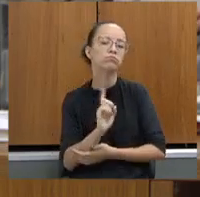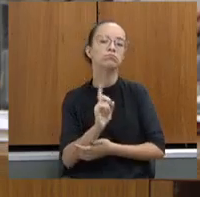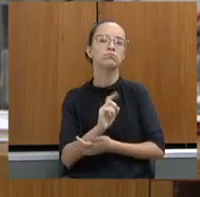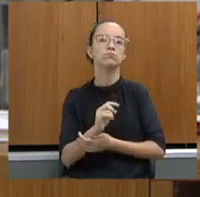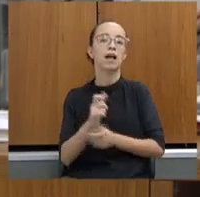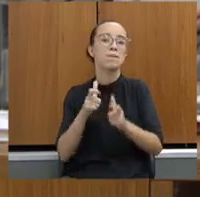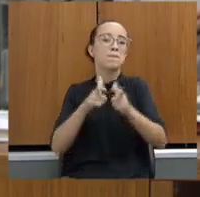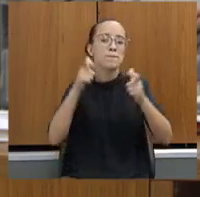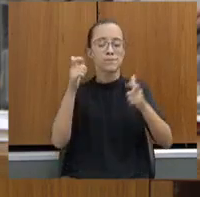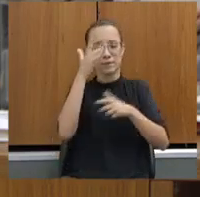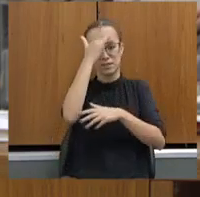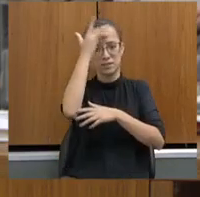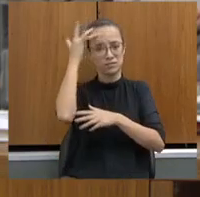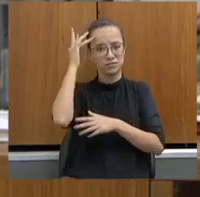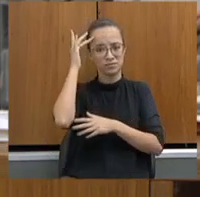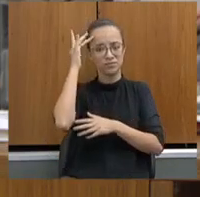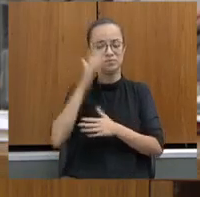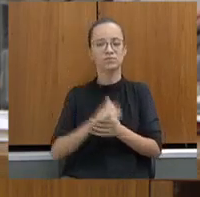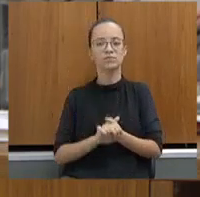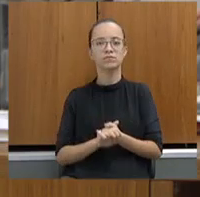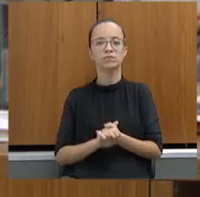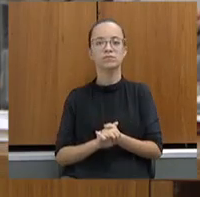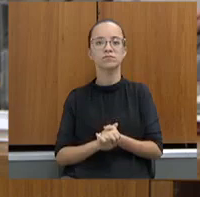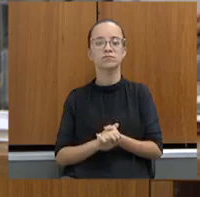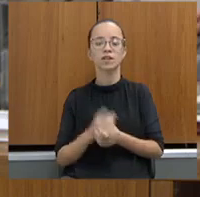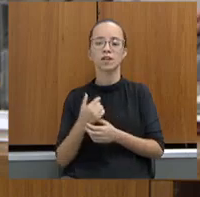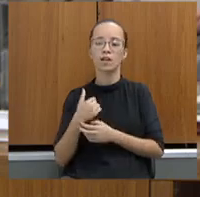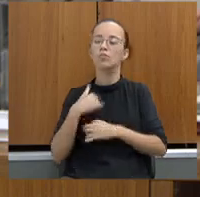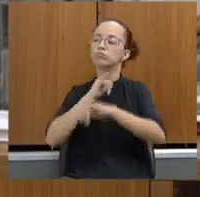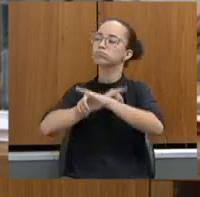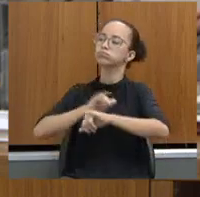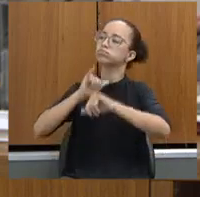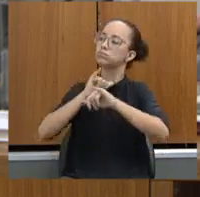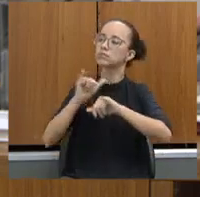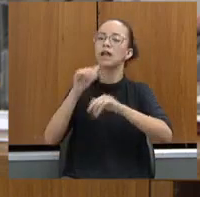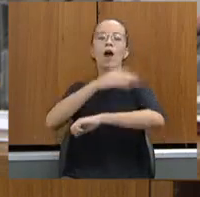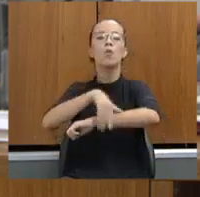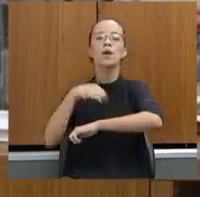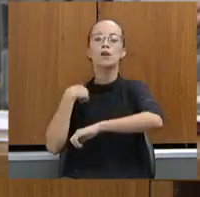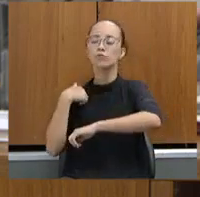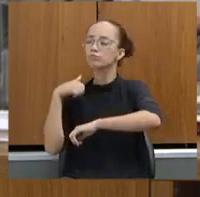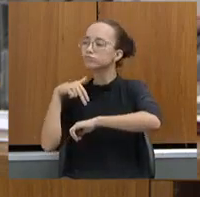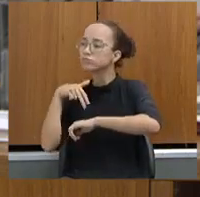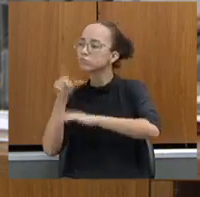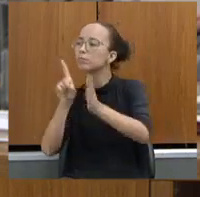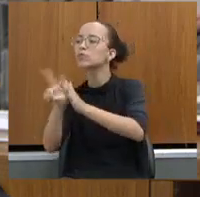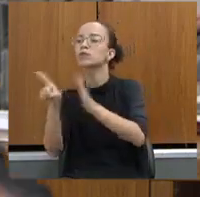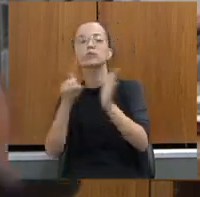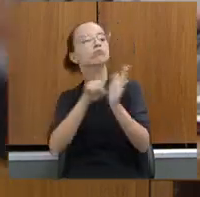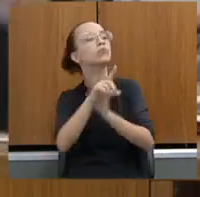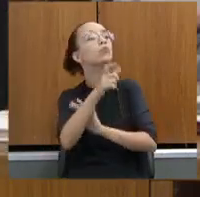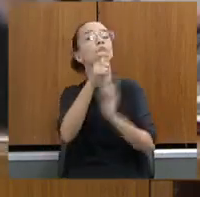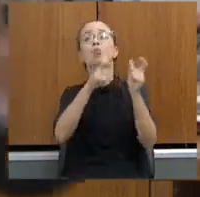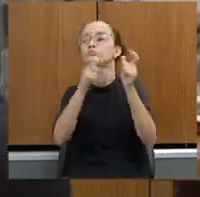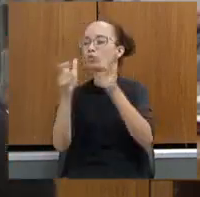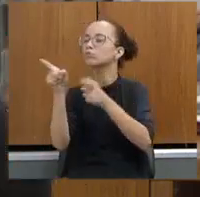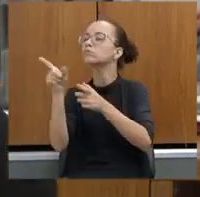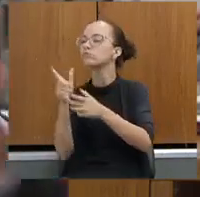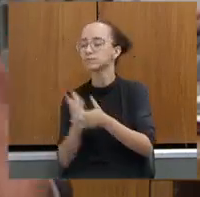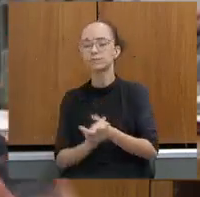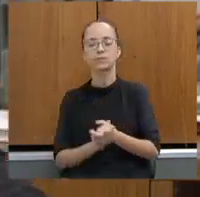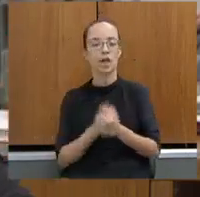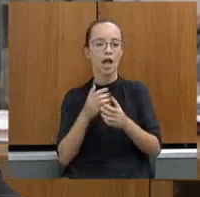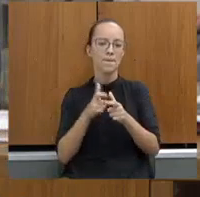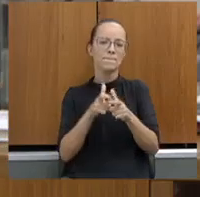maioria das pessoas quando eu faço campanha em Belo Horizonte, vou andando e vou perguntando quem mora na rua, de onde que é? Cabo Frio. Mas a